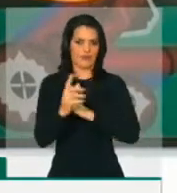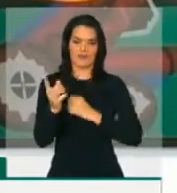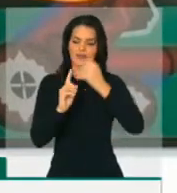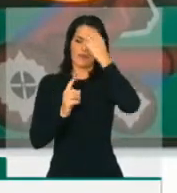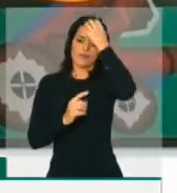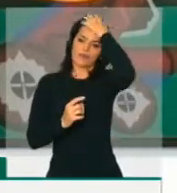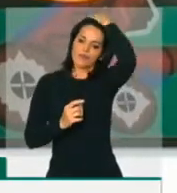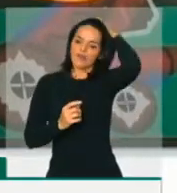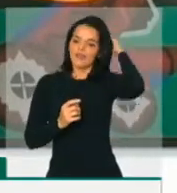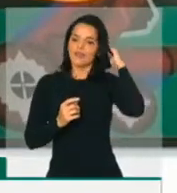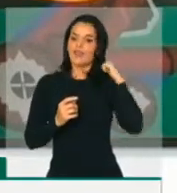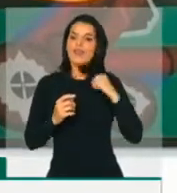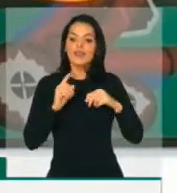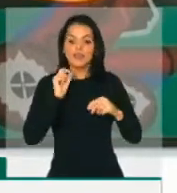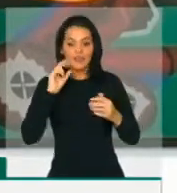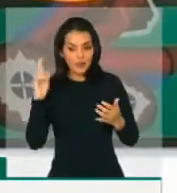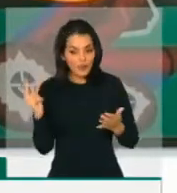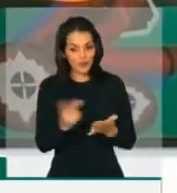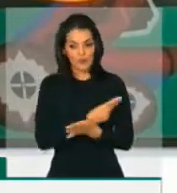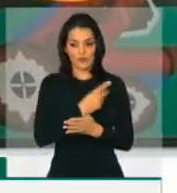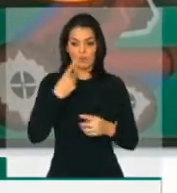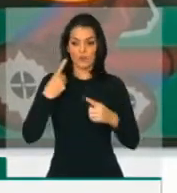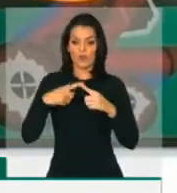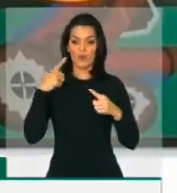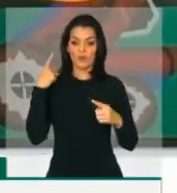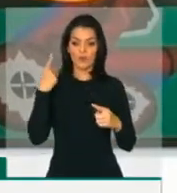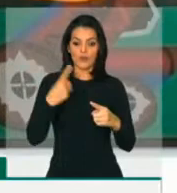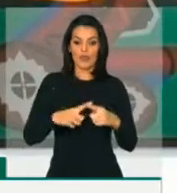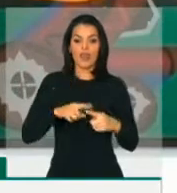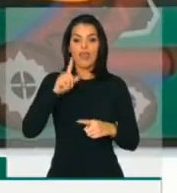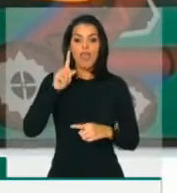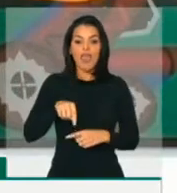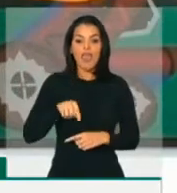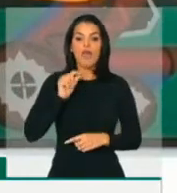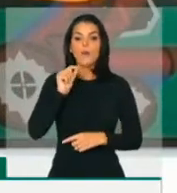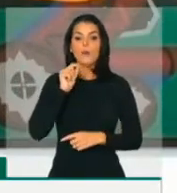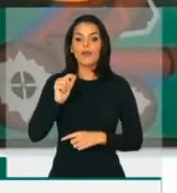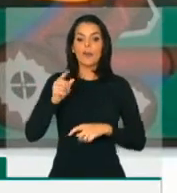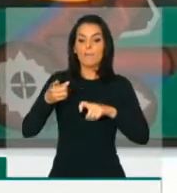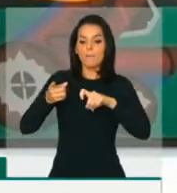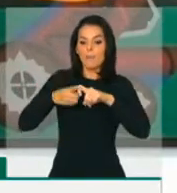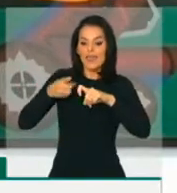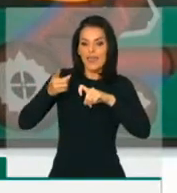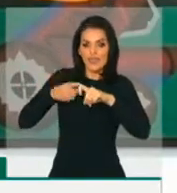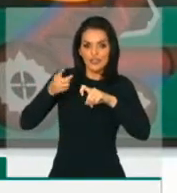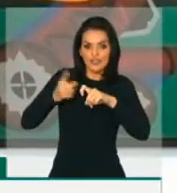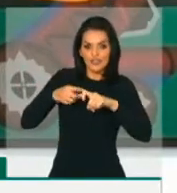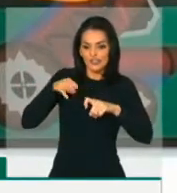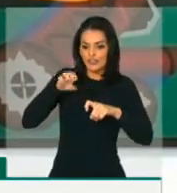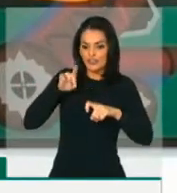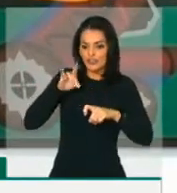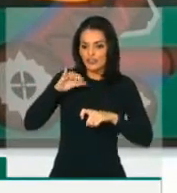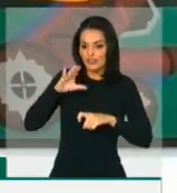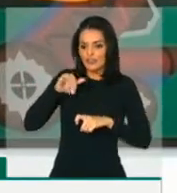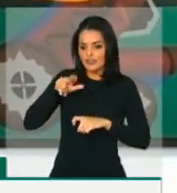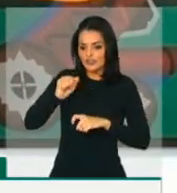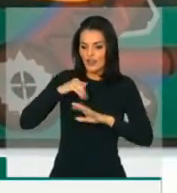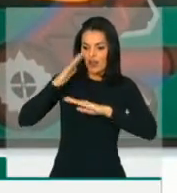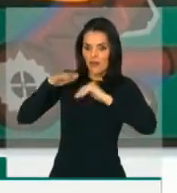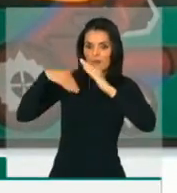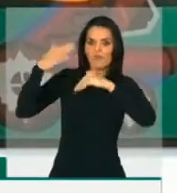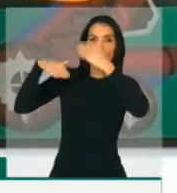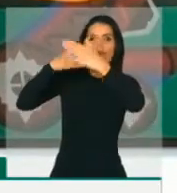isso se deu, mas pelo avanço da medicina, o avanço do